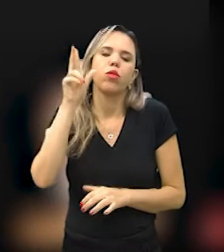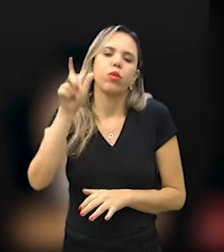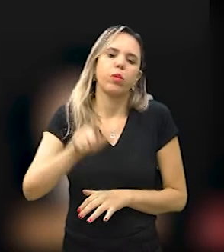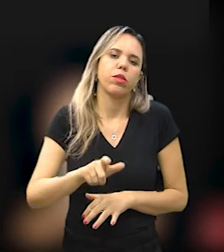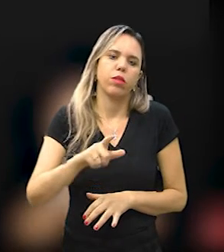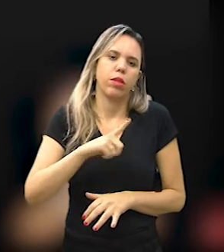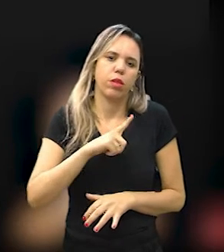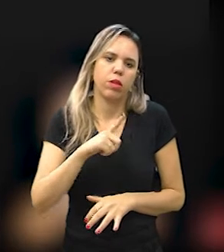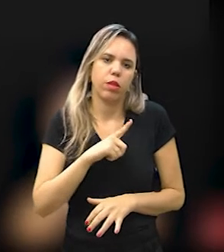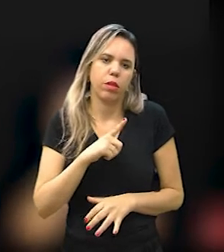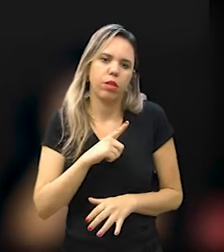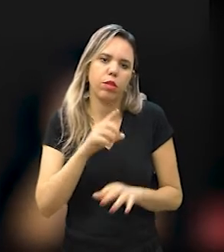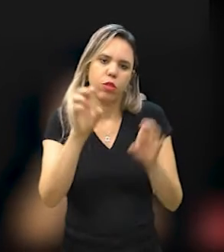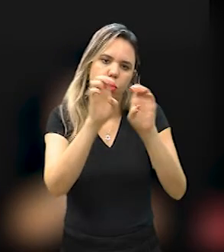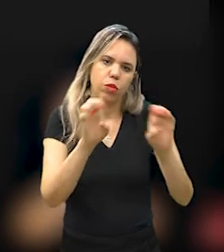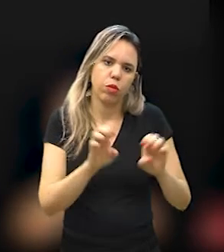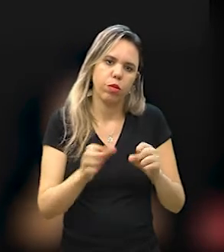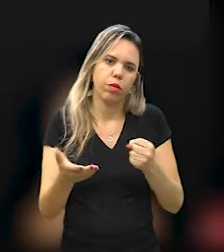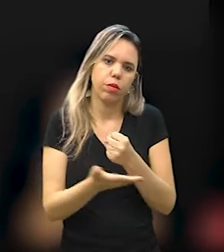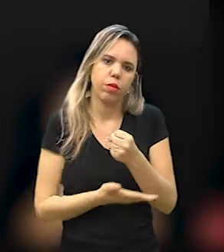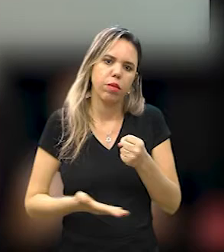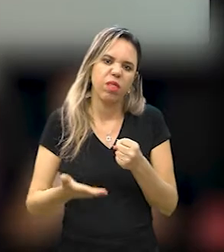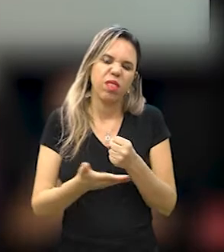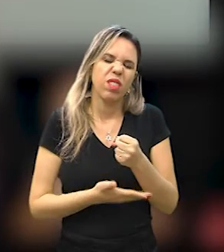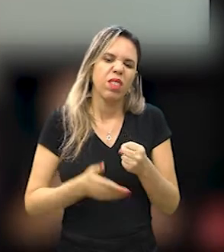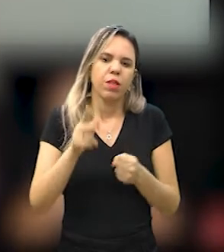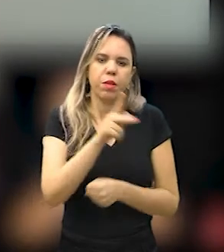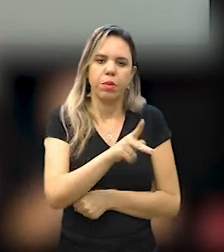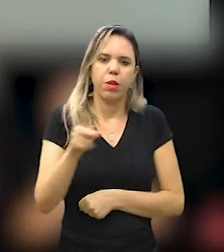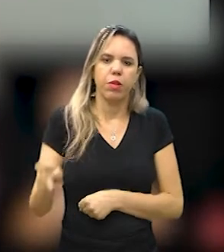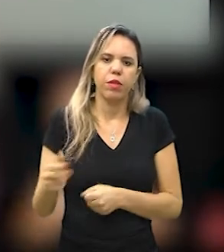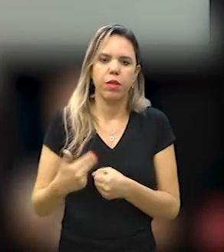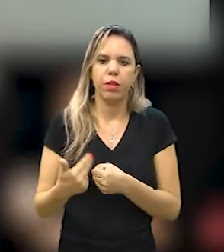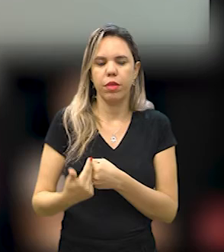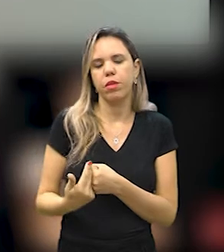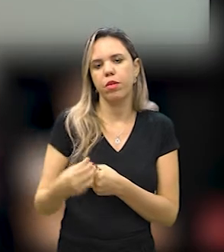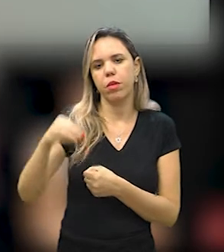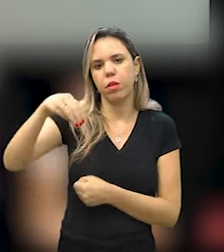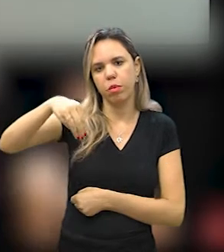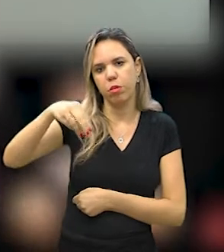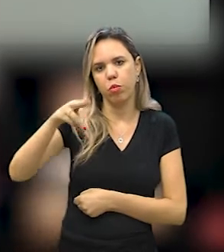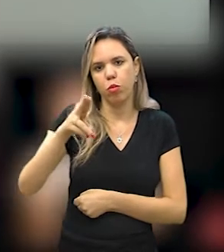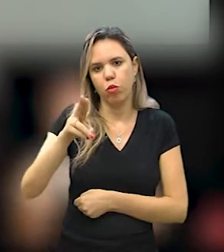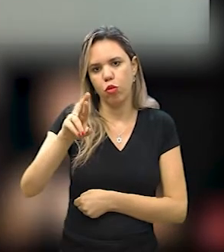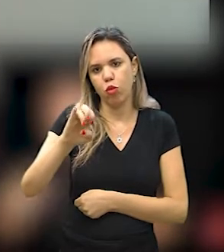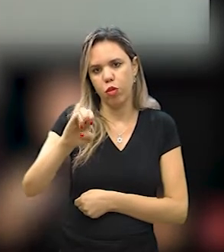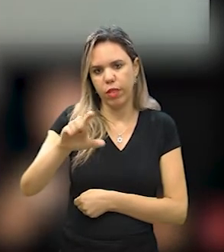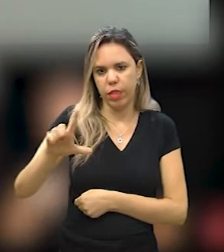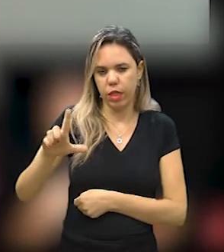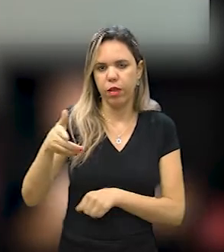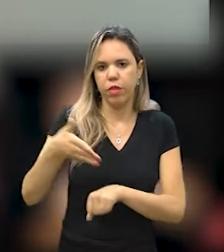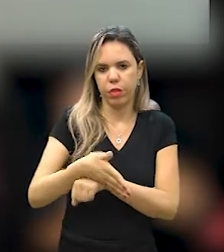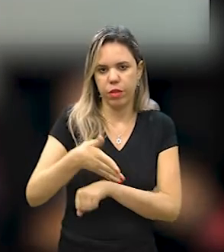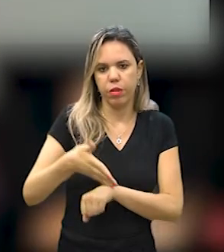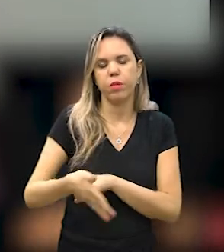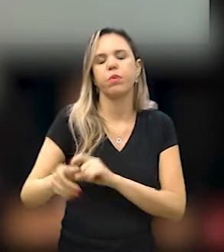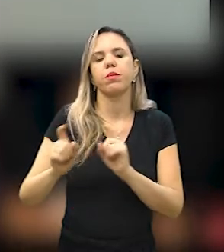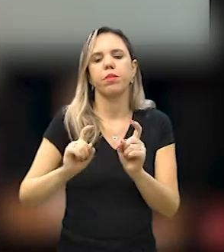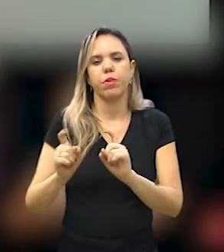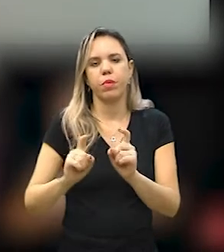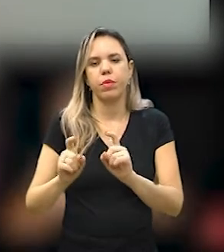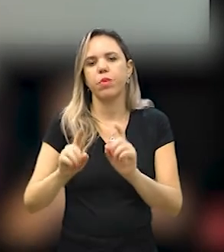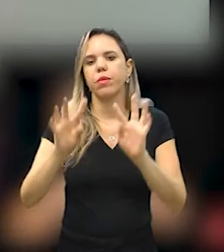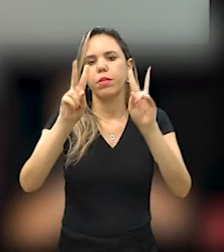subprefeito, ela tem que ter uma estrutura mínima para isso. Para a professora da Unicamp, Muriel Gavira, que também fez parte da